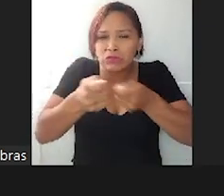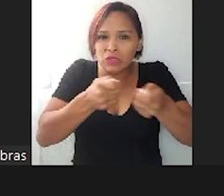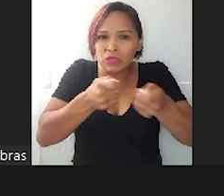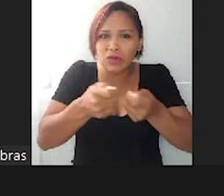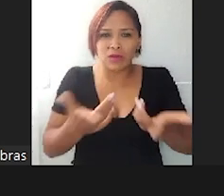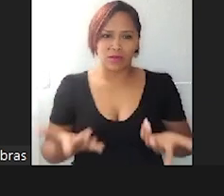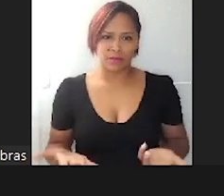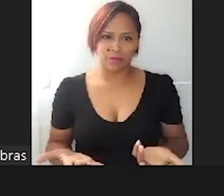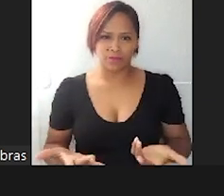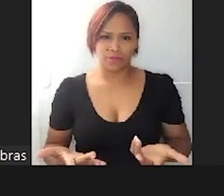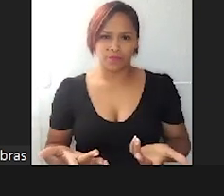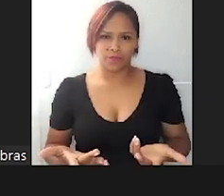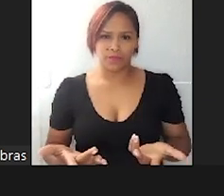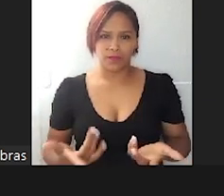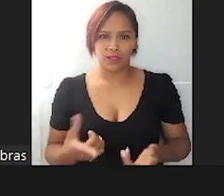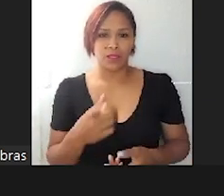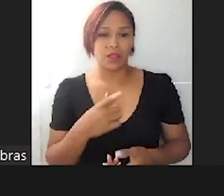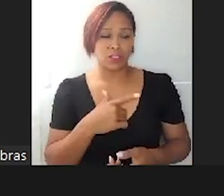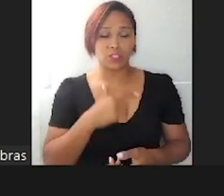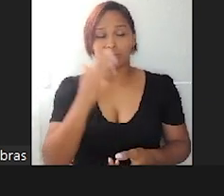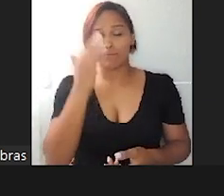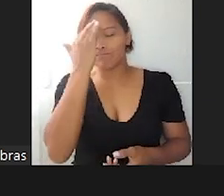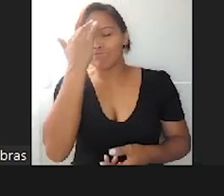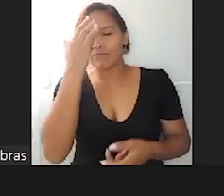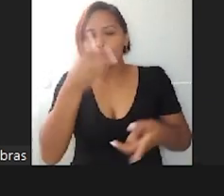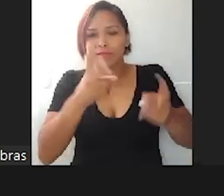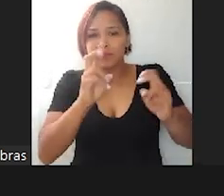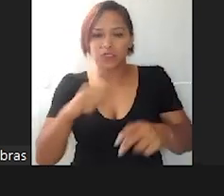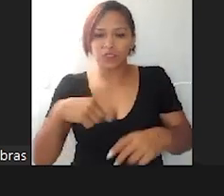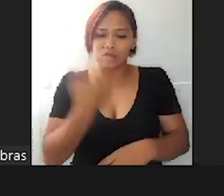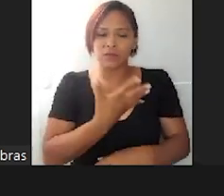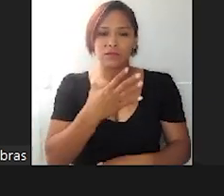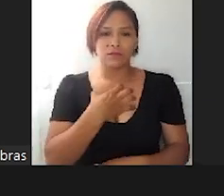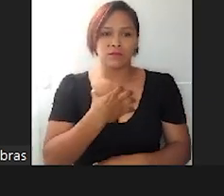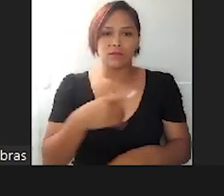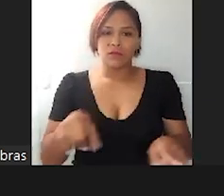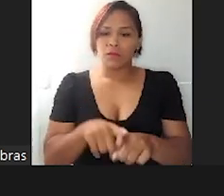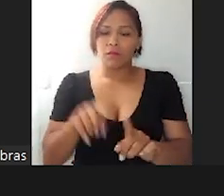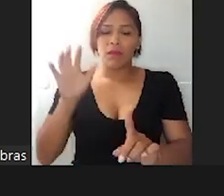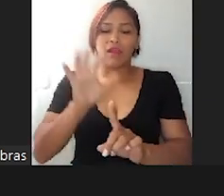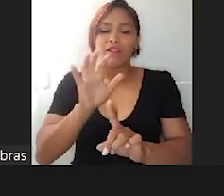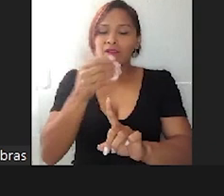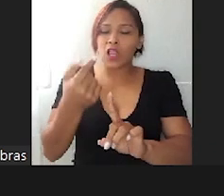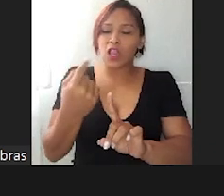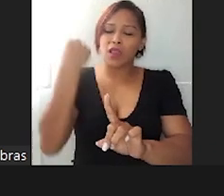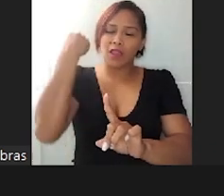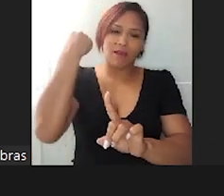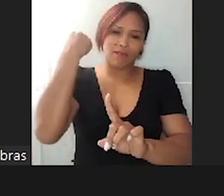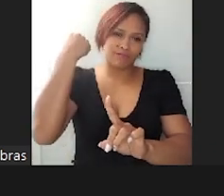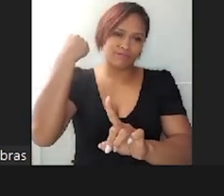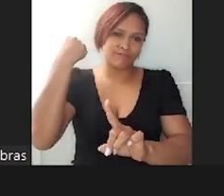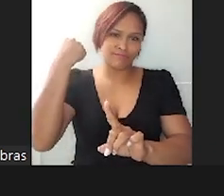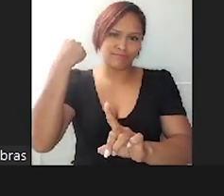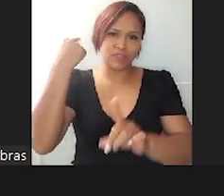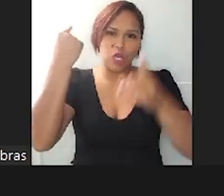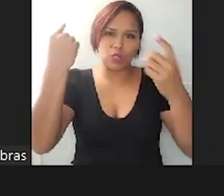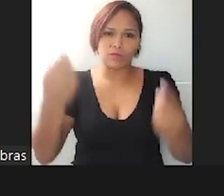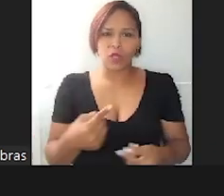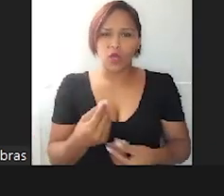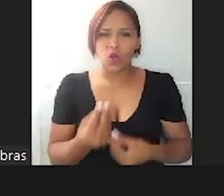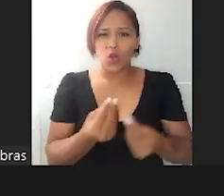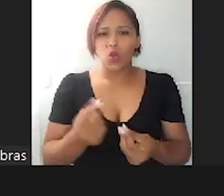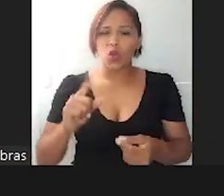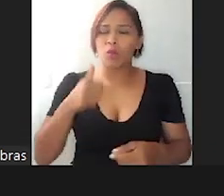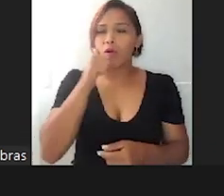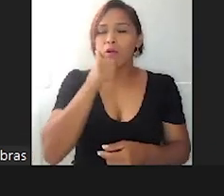A gente entende que o que a gente sente também é reflexo de como os nossos pais